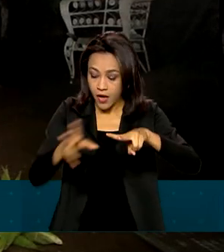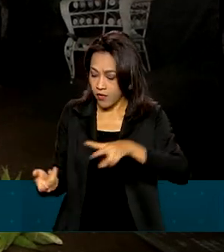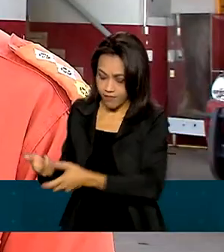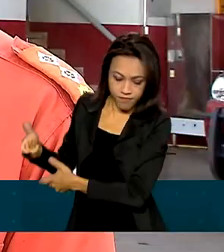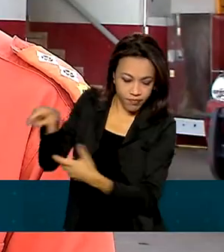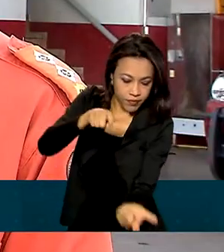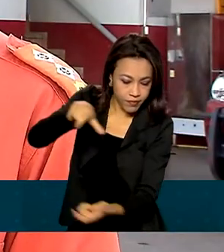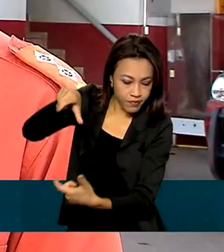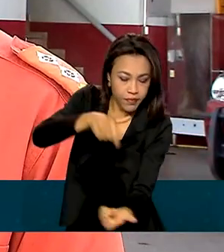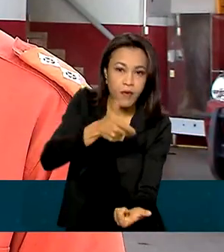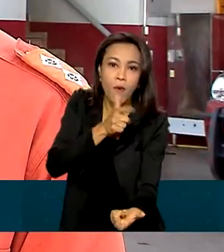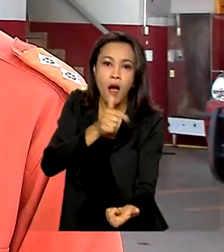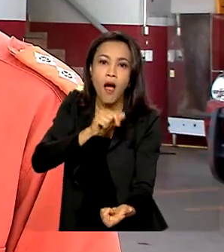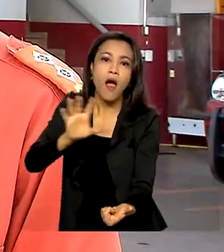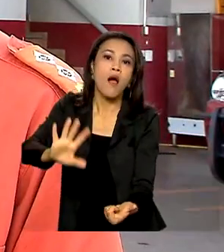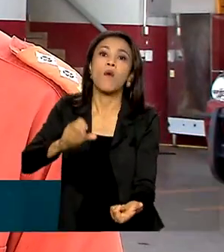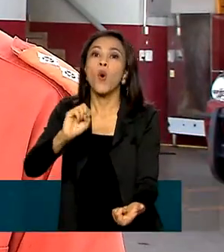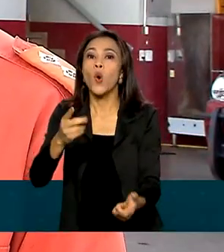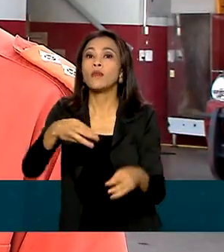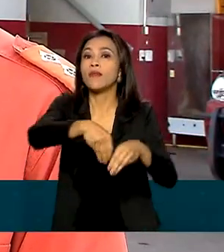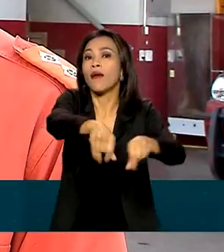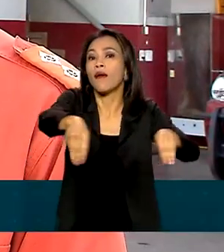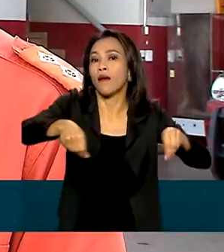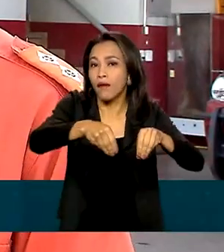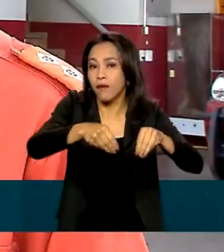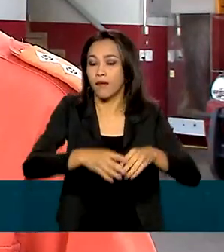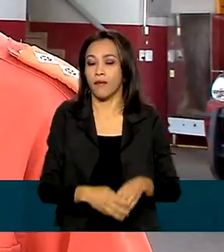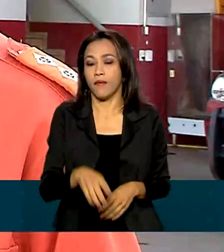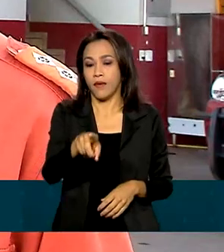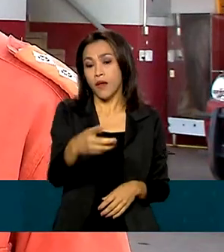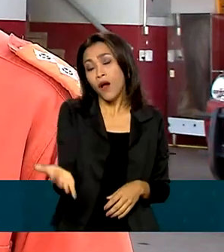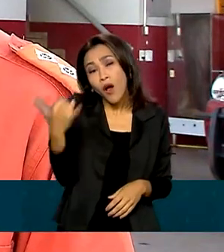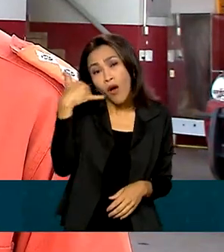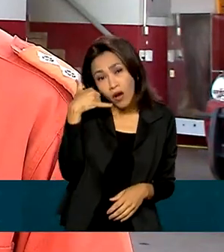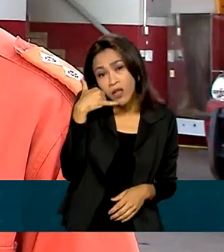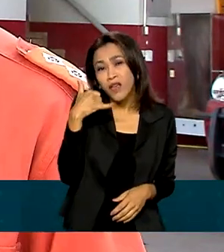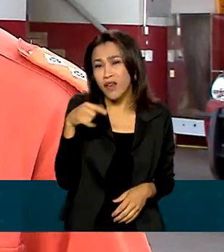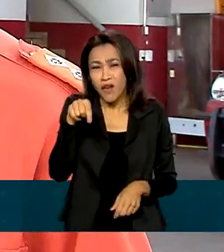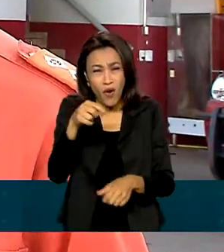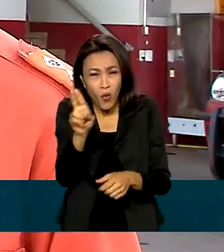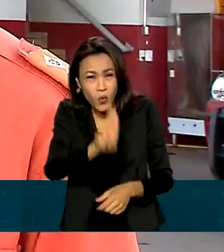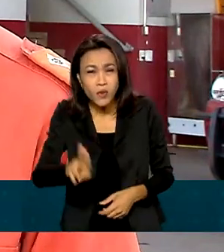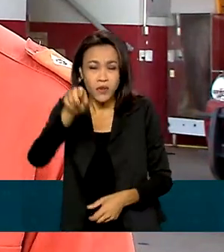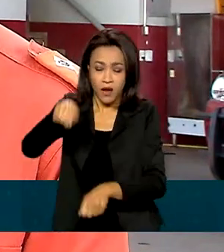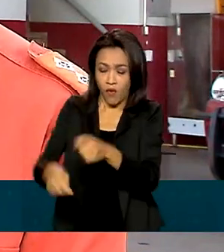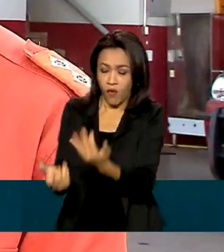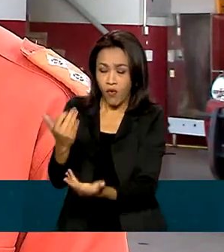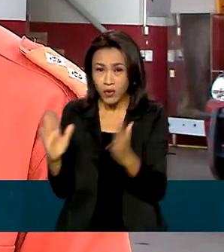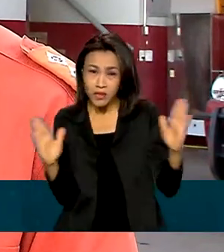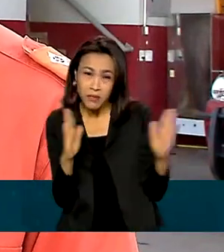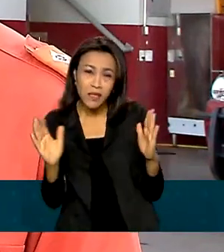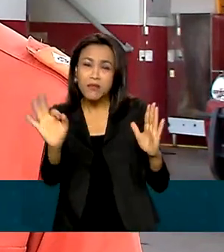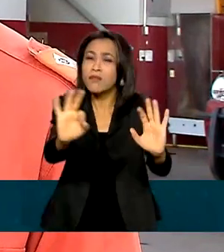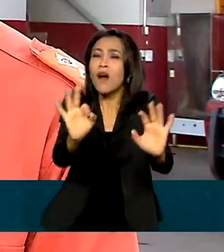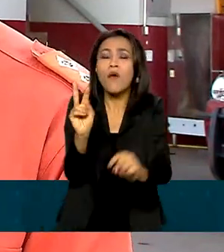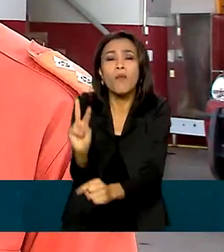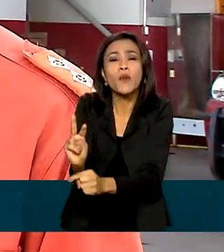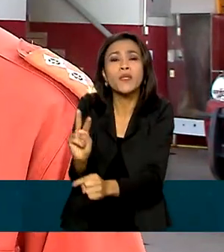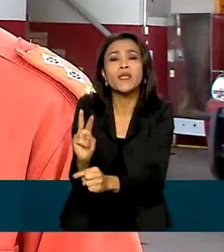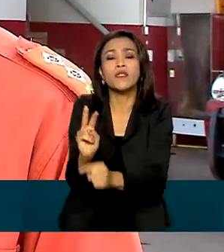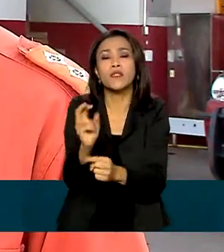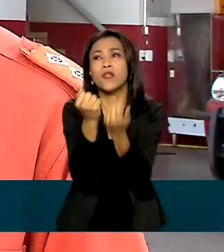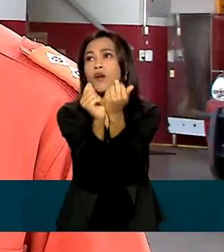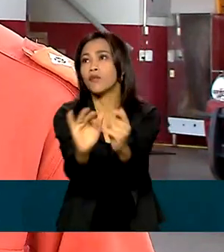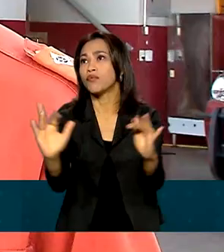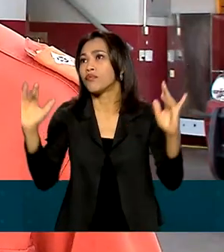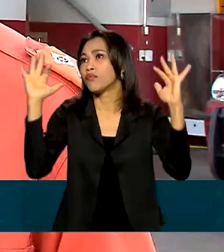terra. Ligue o 913, a gente vai estar à disposição. E não use o fogo nesse período agora, vamos se proteger, proteger os nossos bens e proteger o